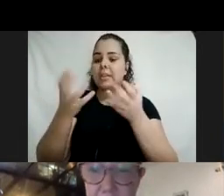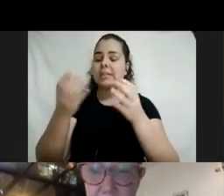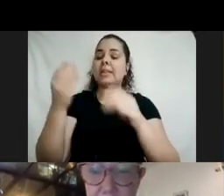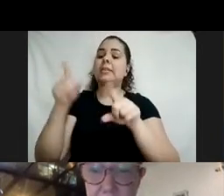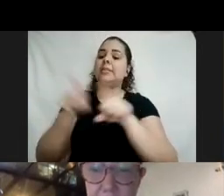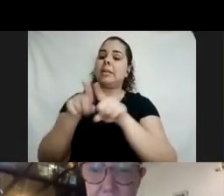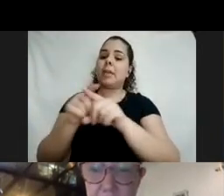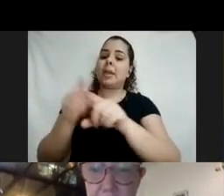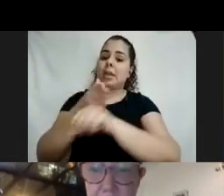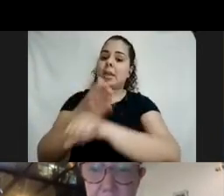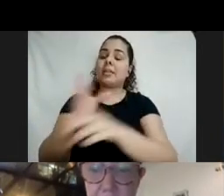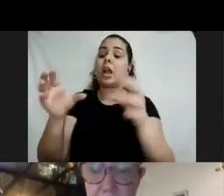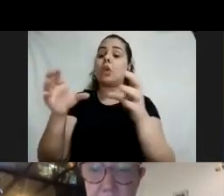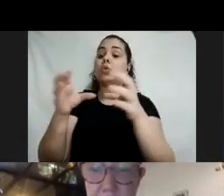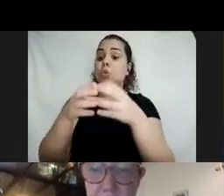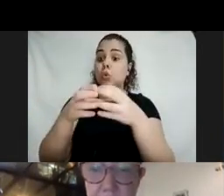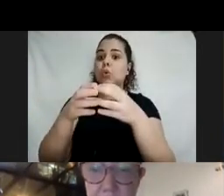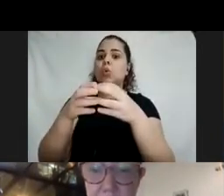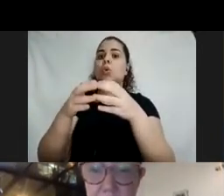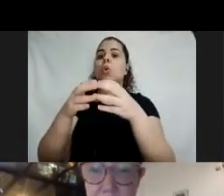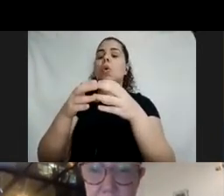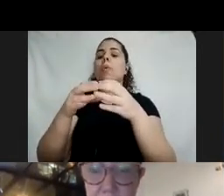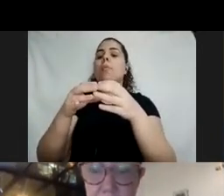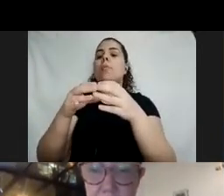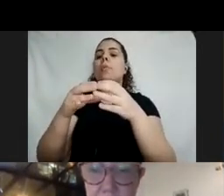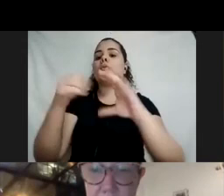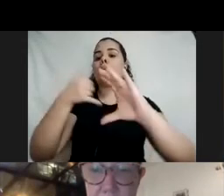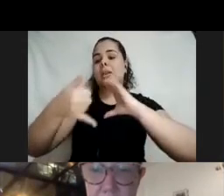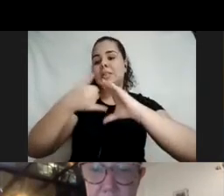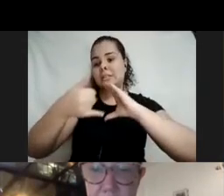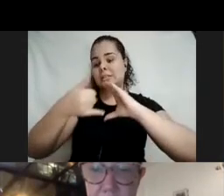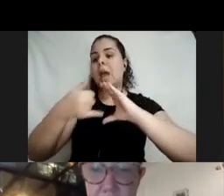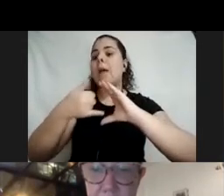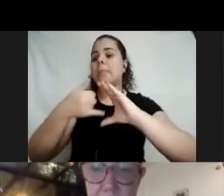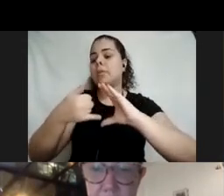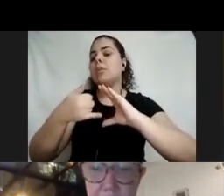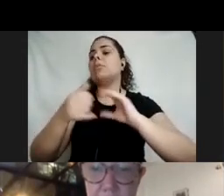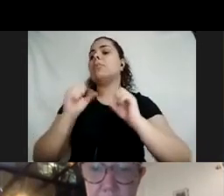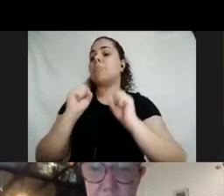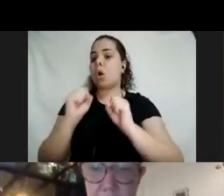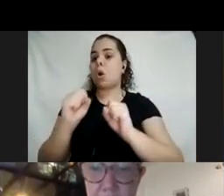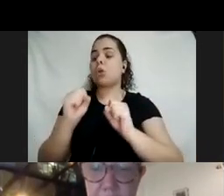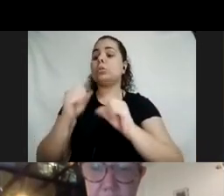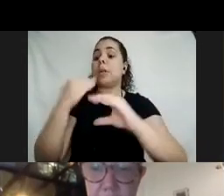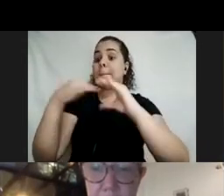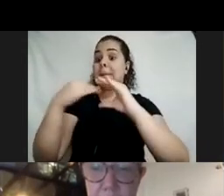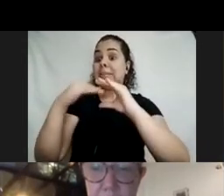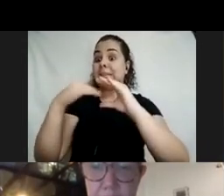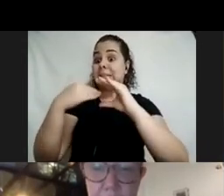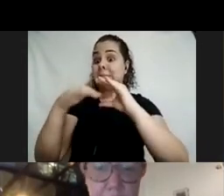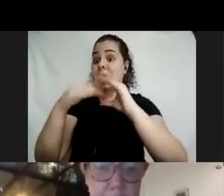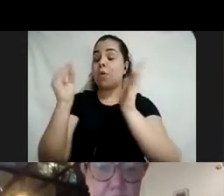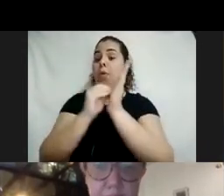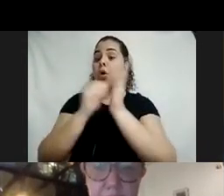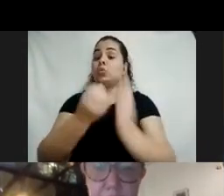alfabetização de adultos, manda no meu e-mail, ah, o Maqui já mandou, mas manda por e-mail o celular, que aí